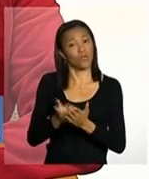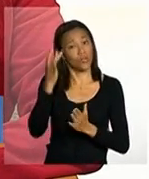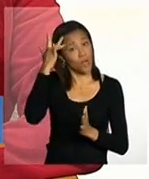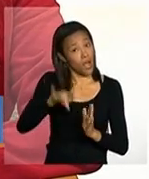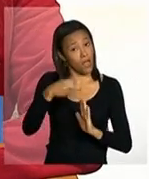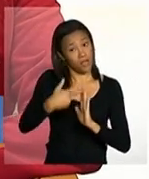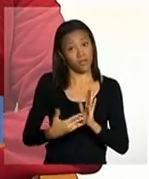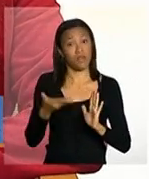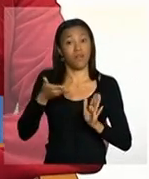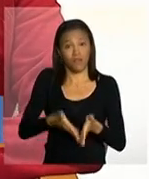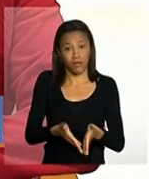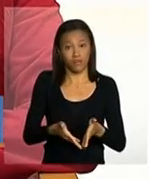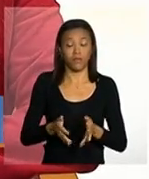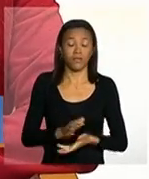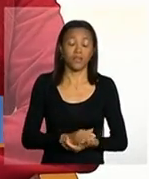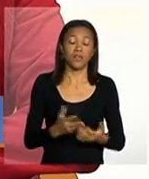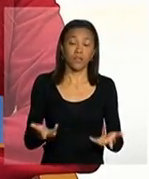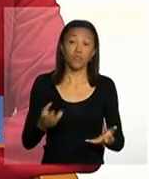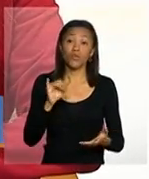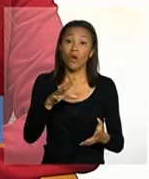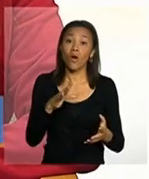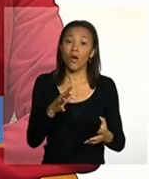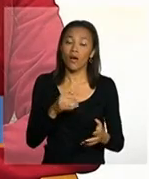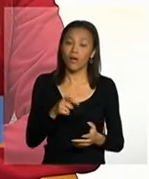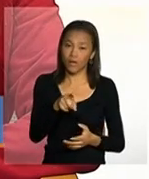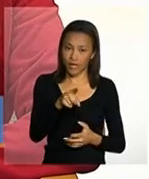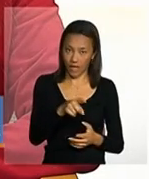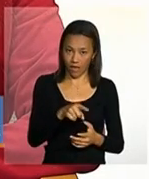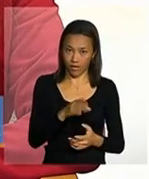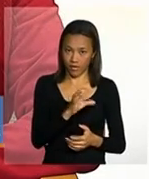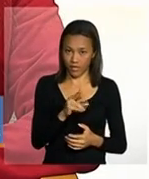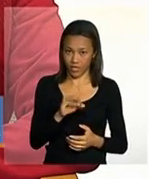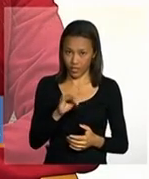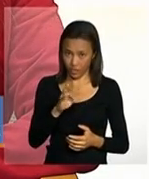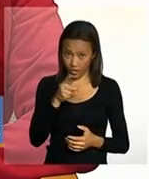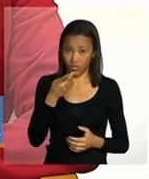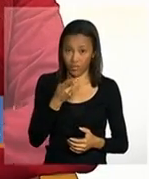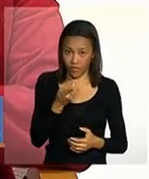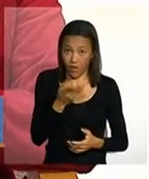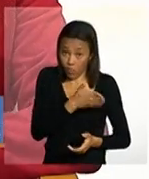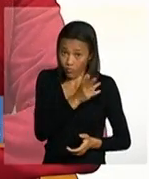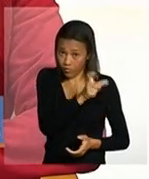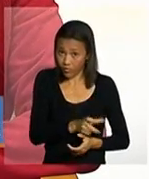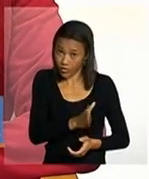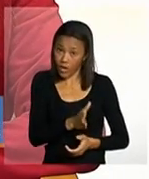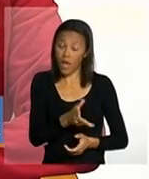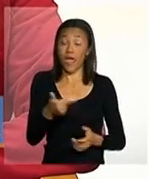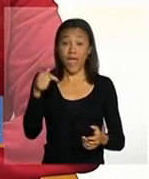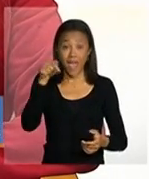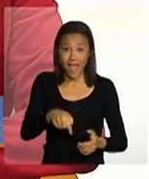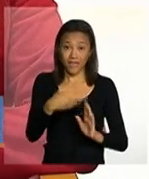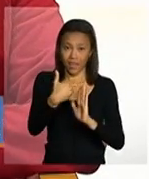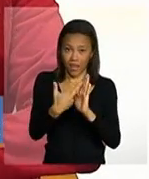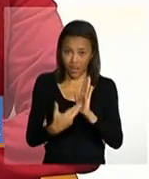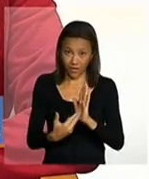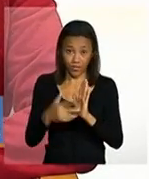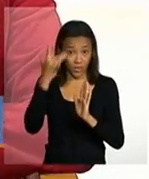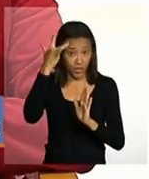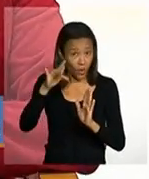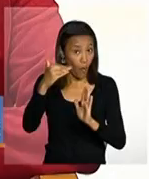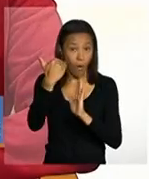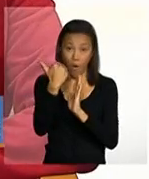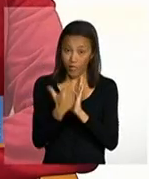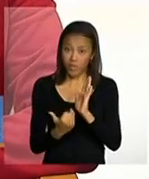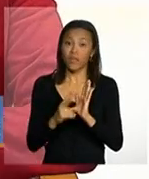condicionalidades e só complementando também o que a Cristina tinha falado é que essa lista de descumprimento que vai ser